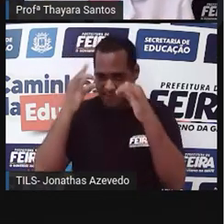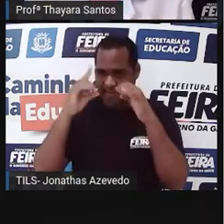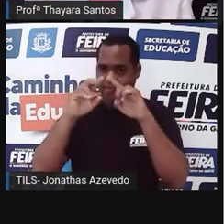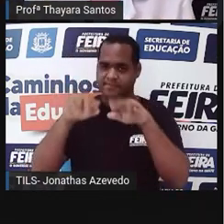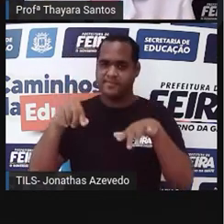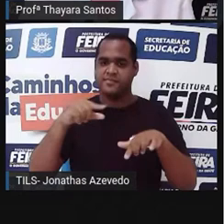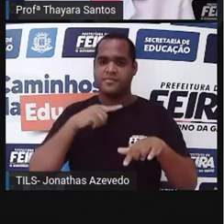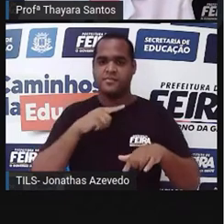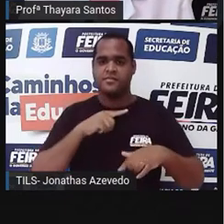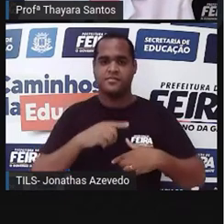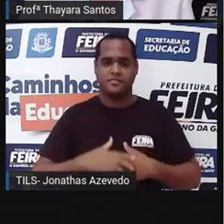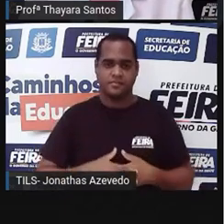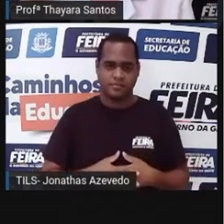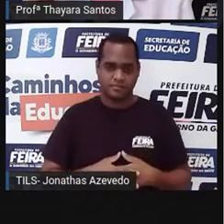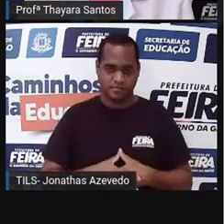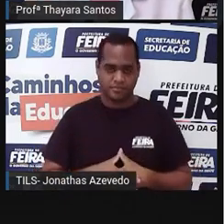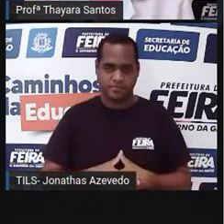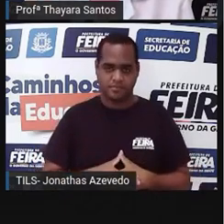autofecundação.